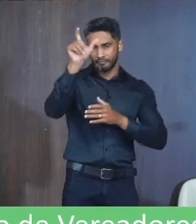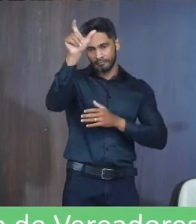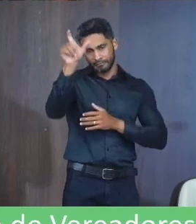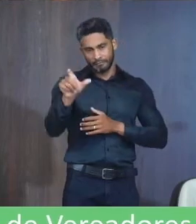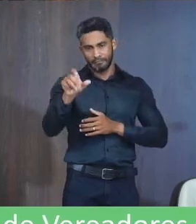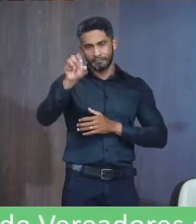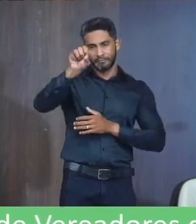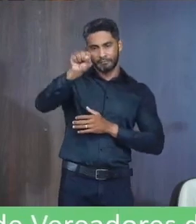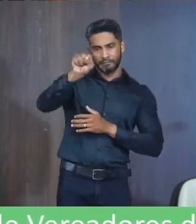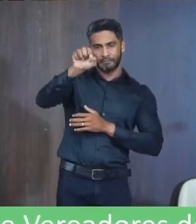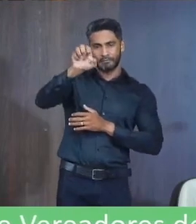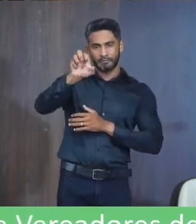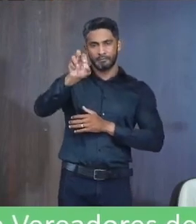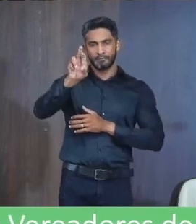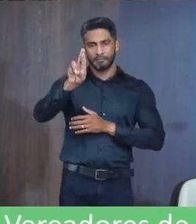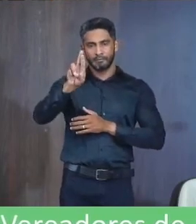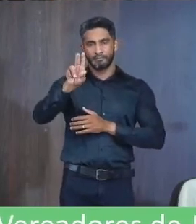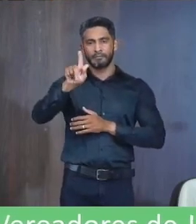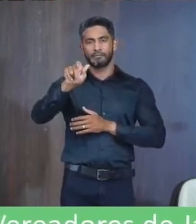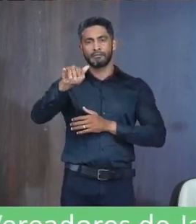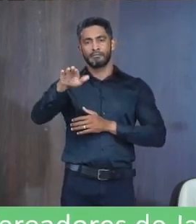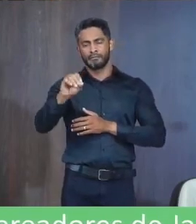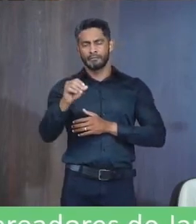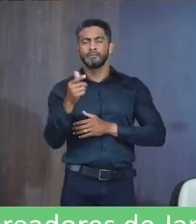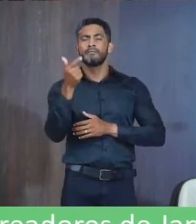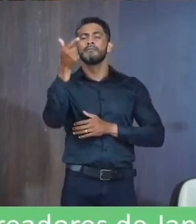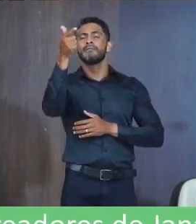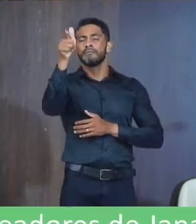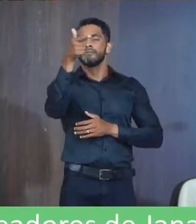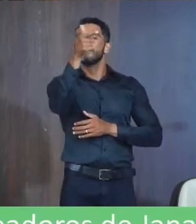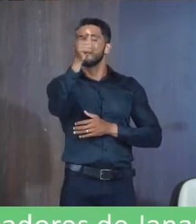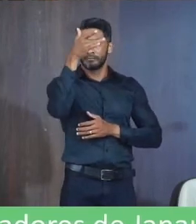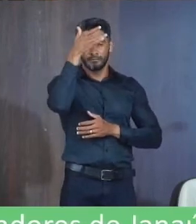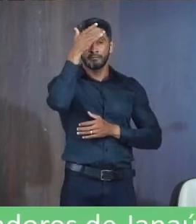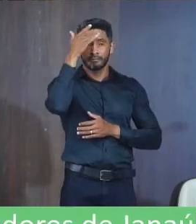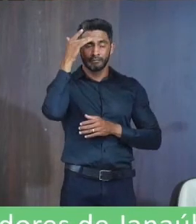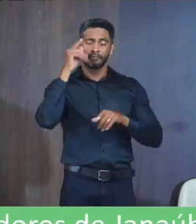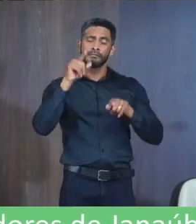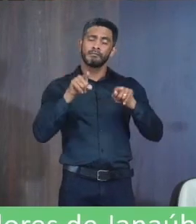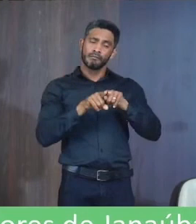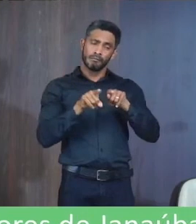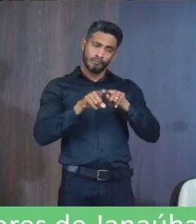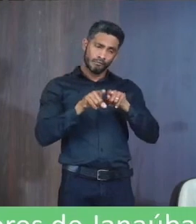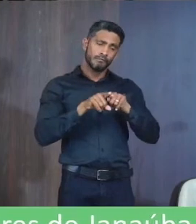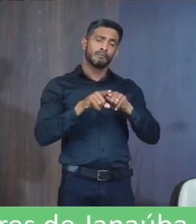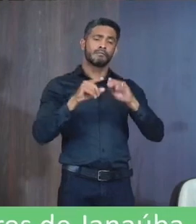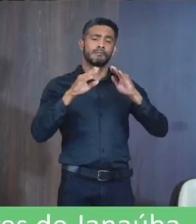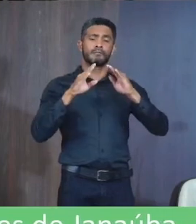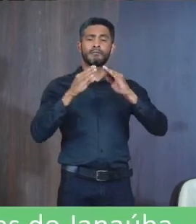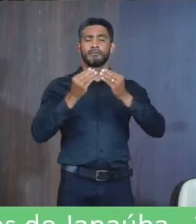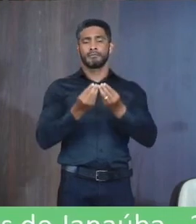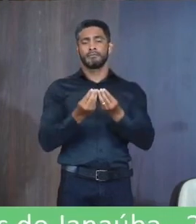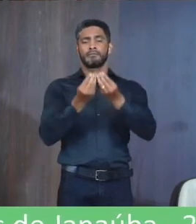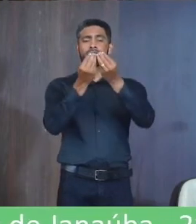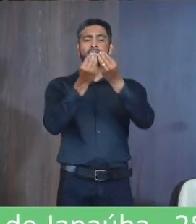Sérgio Aparecido Rodrigues E os demais Outros Compõem Nas santas Missas E